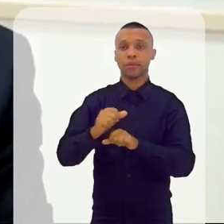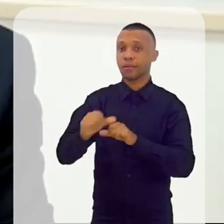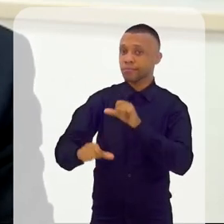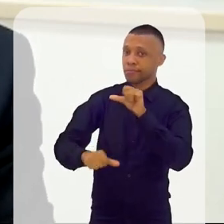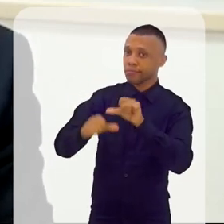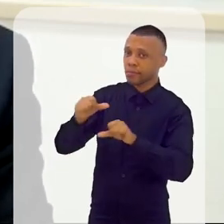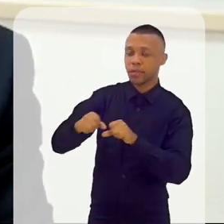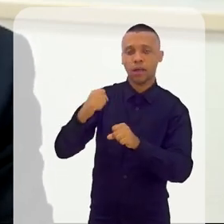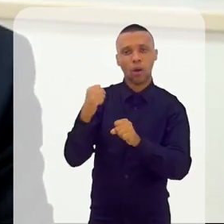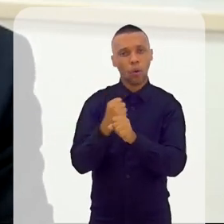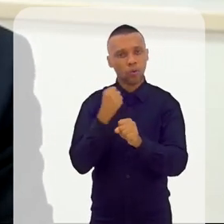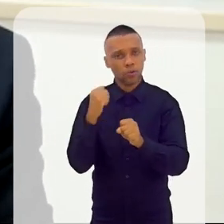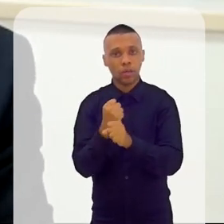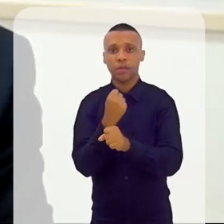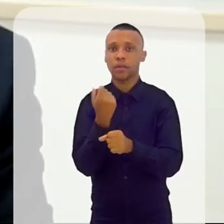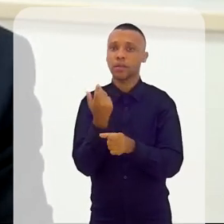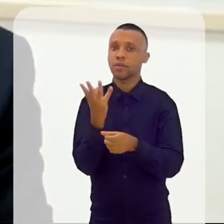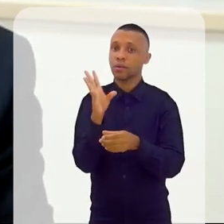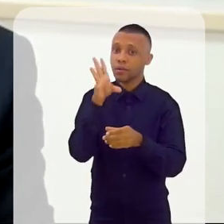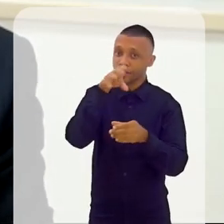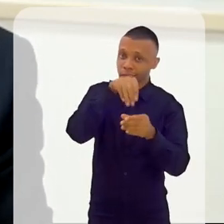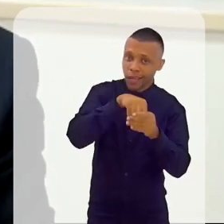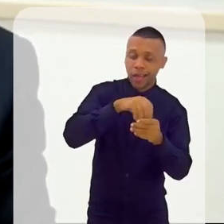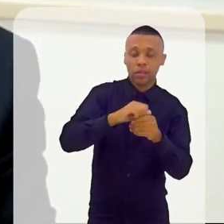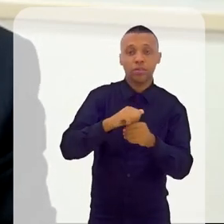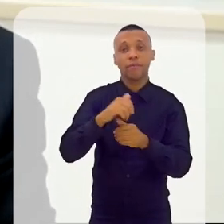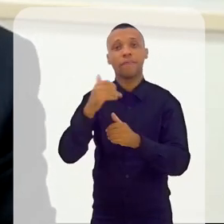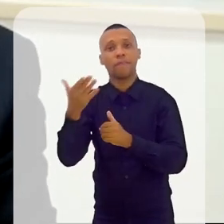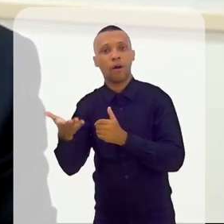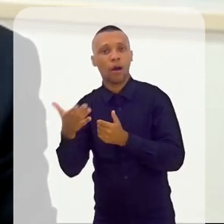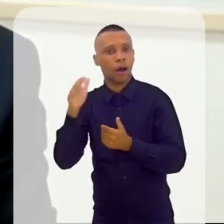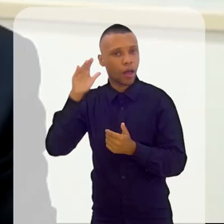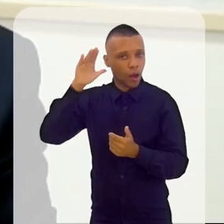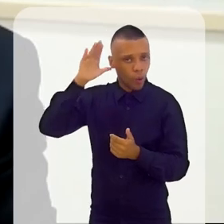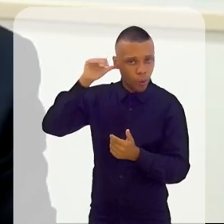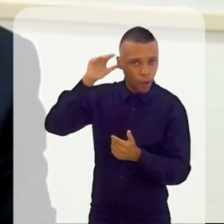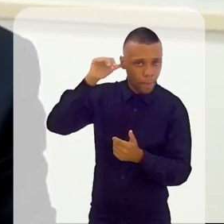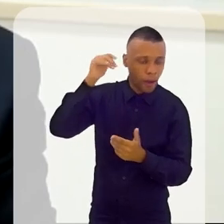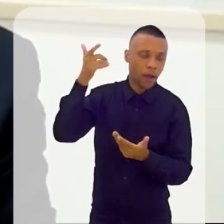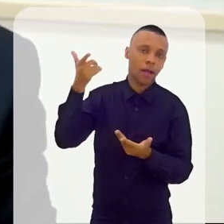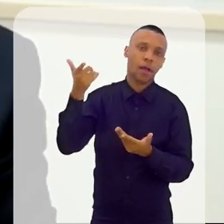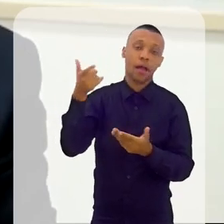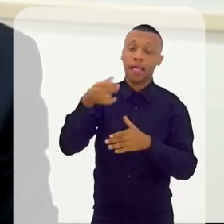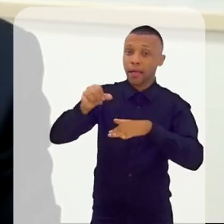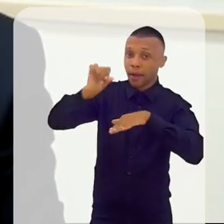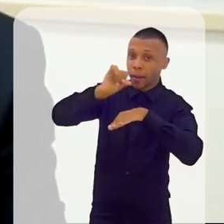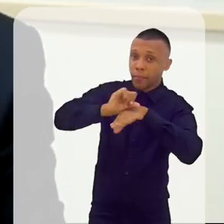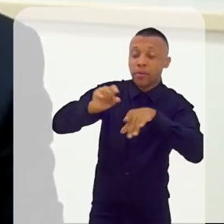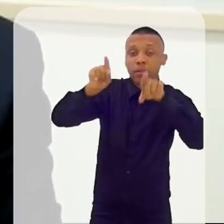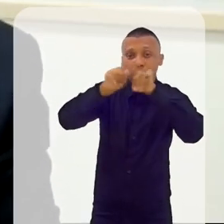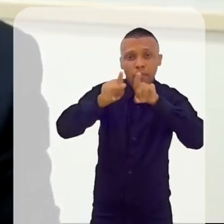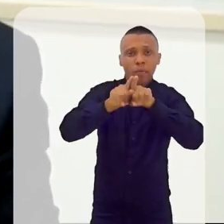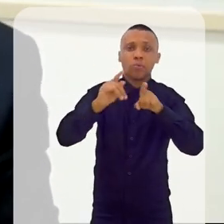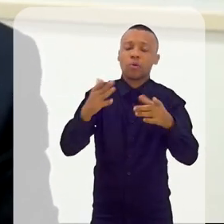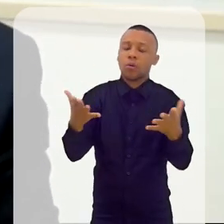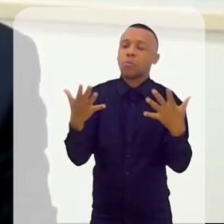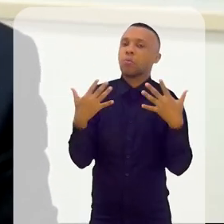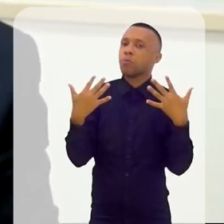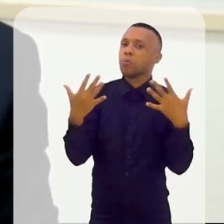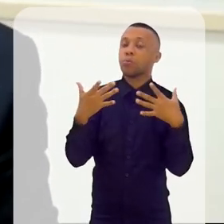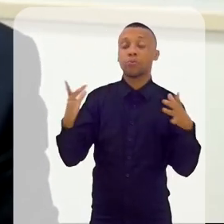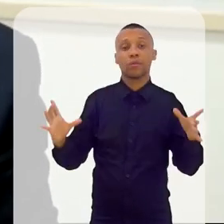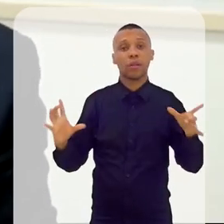construções entre o ambiente interno e o ambiente externo, já que o Puiabá e o Mato Grosso é um calor incrível, mas isso faz parte da